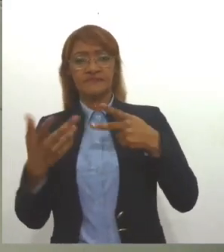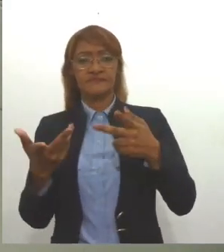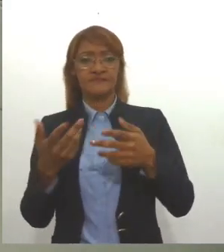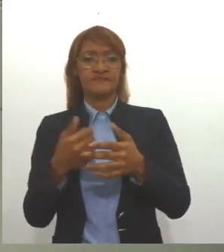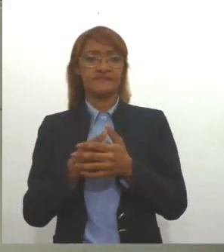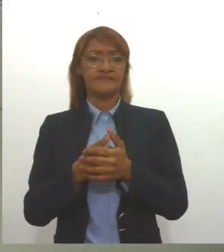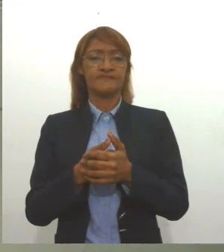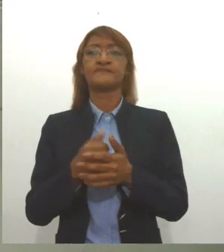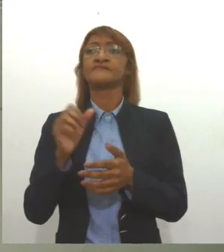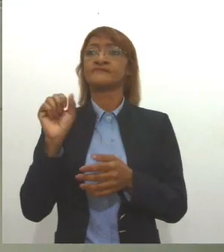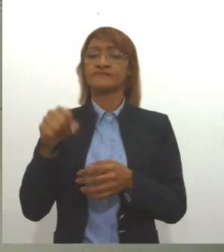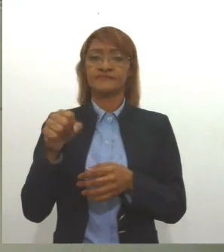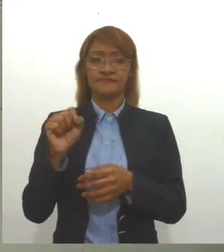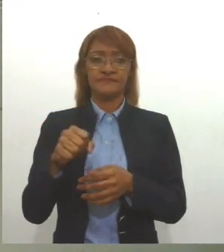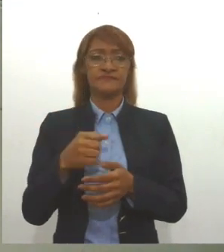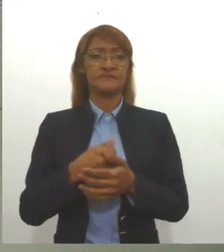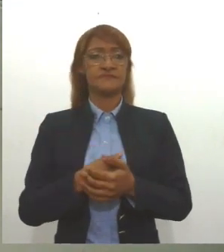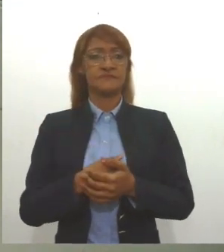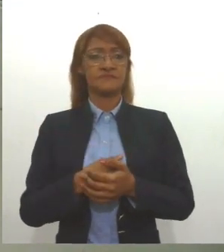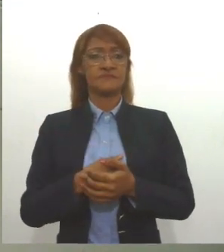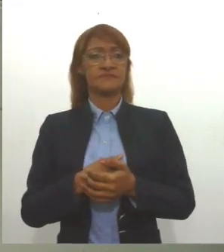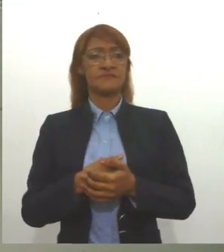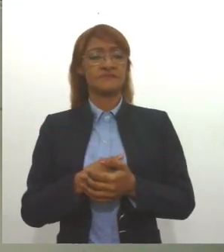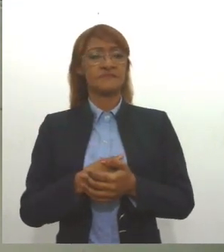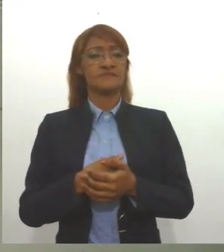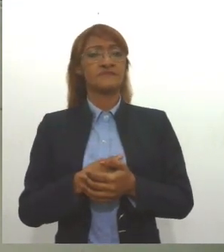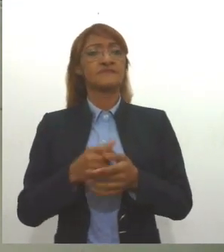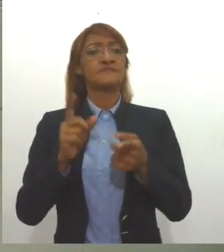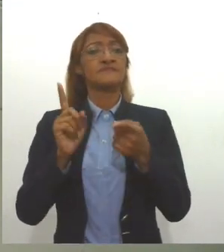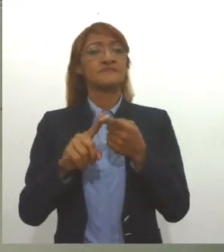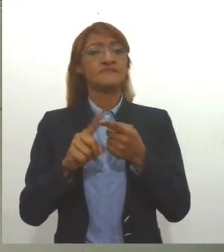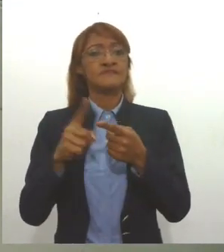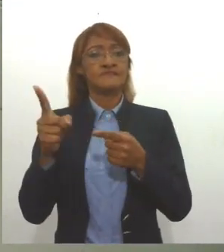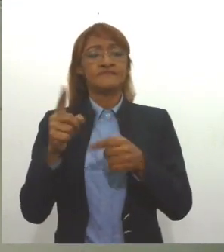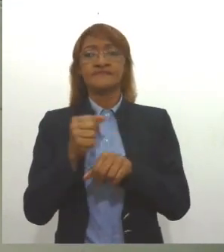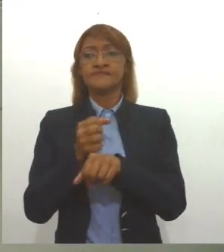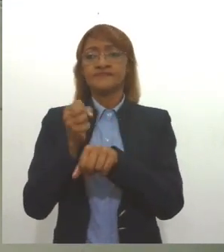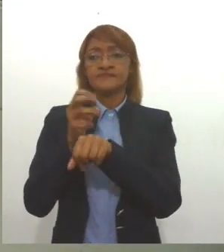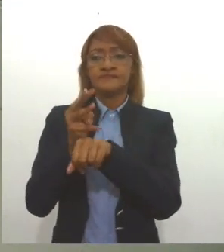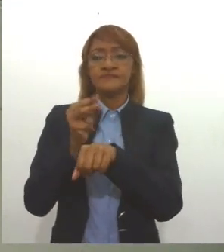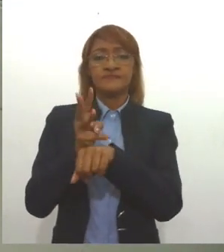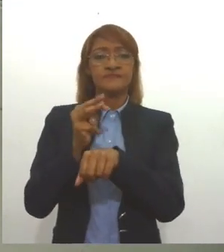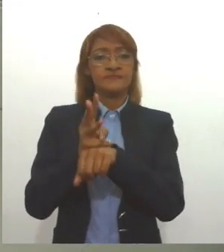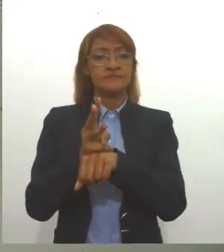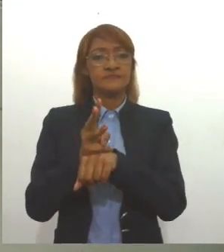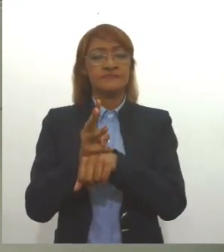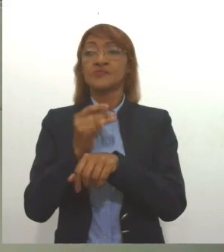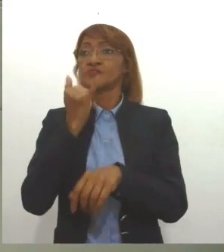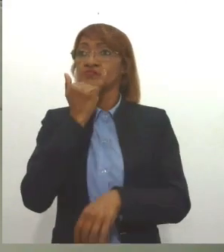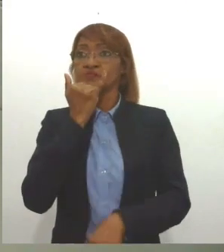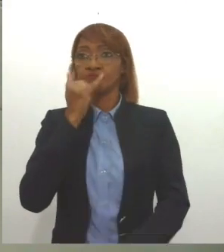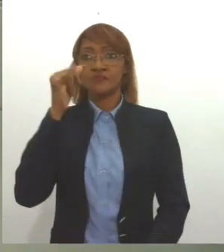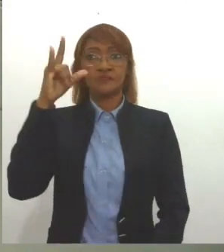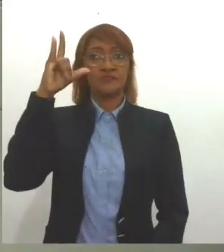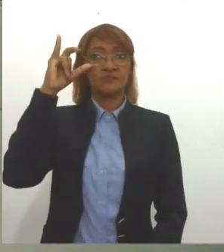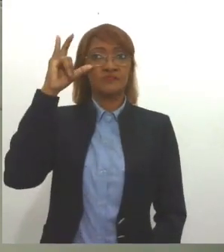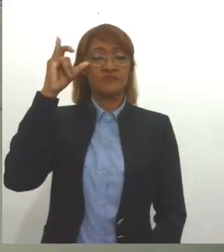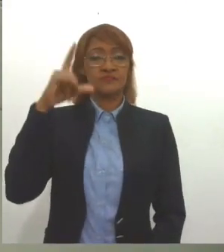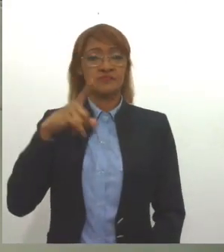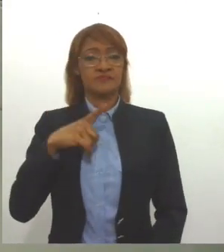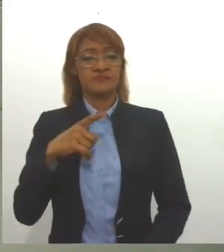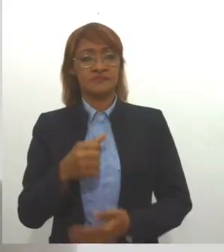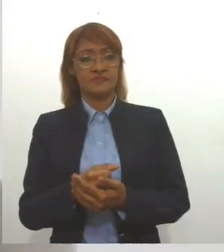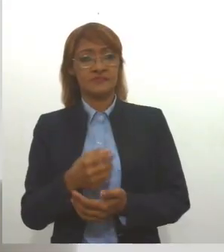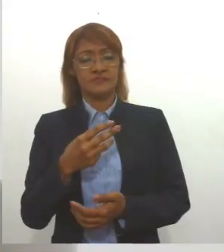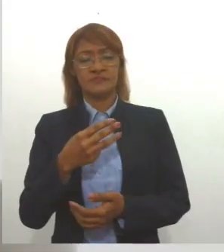Temos sim, o fácil também, Valquirina, entra no nosso Instagram, tem tudo lá, mas eu vou passar uns números aqui, 3024